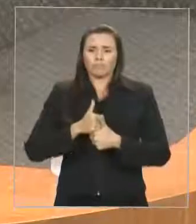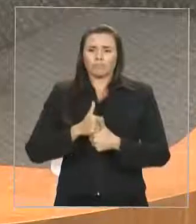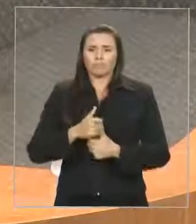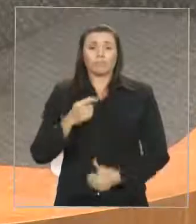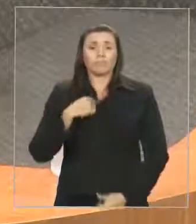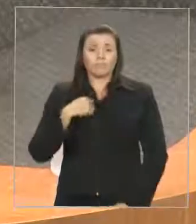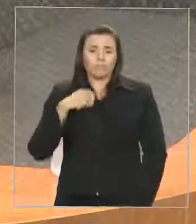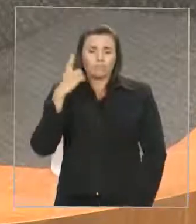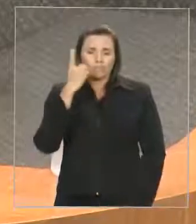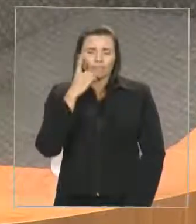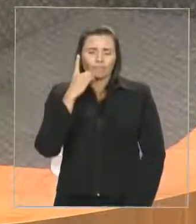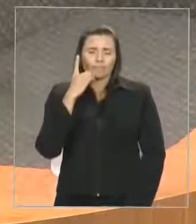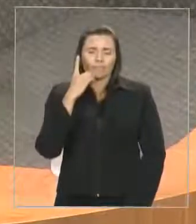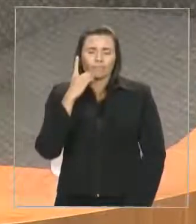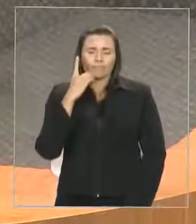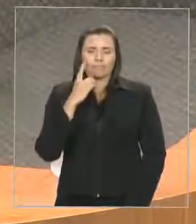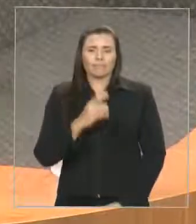pública,